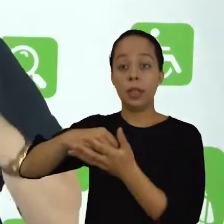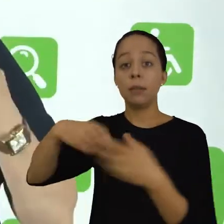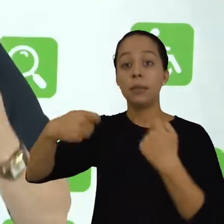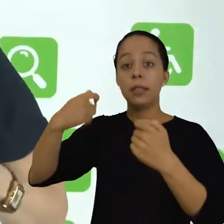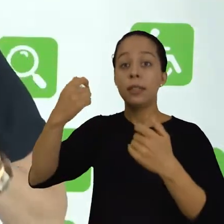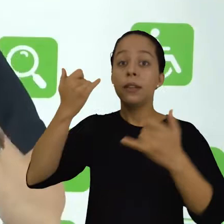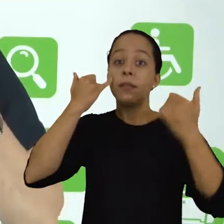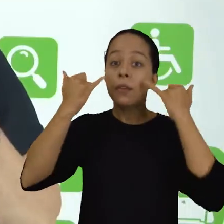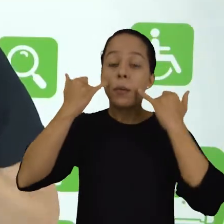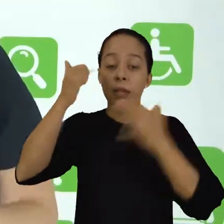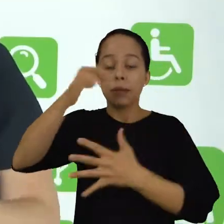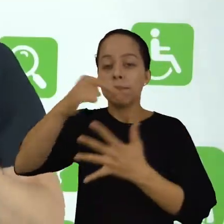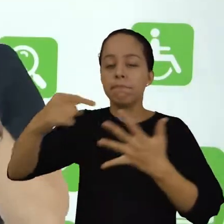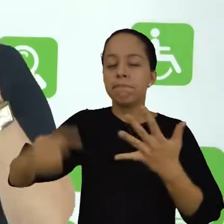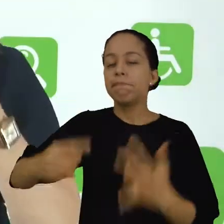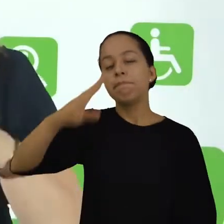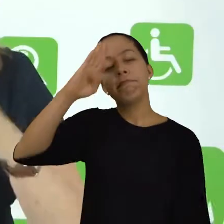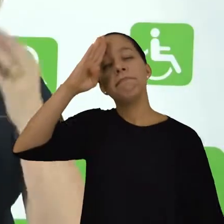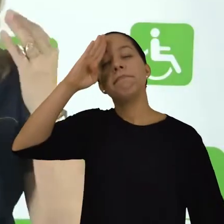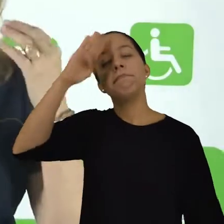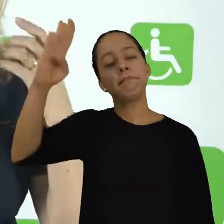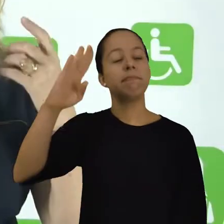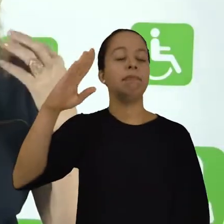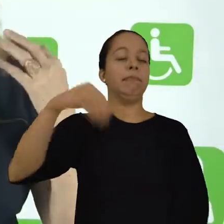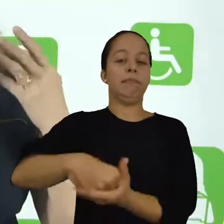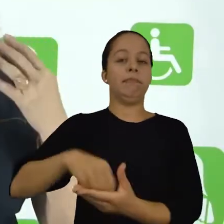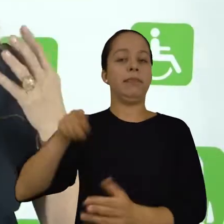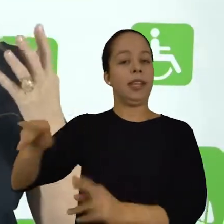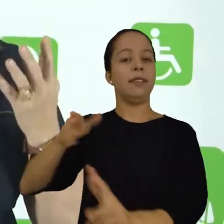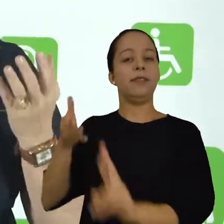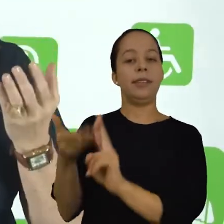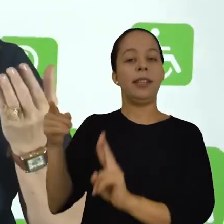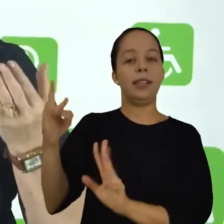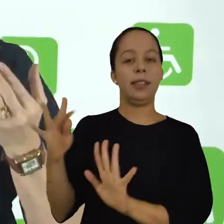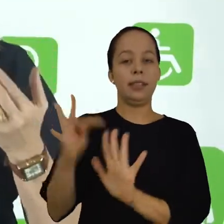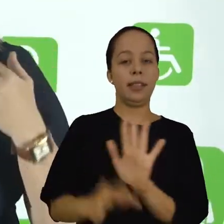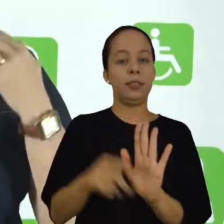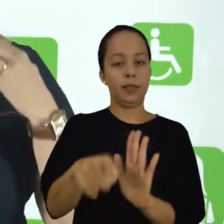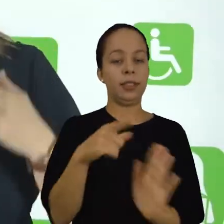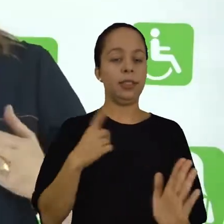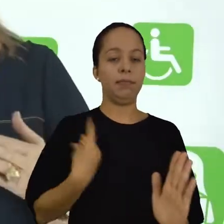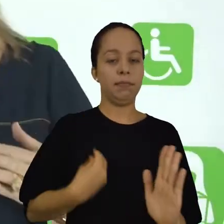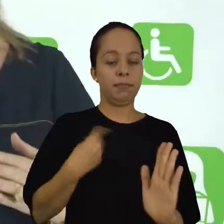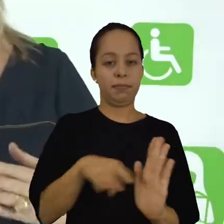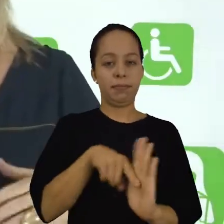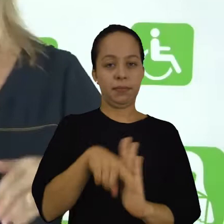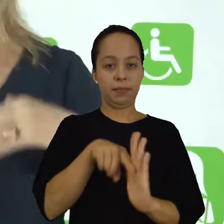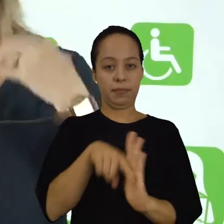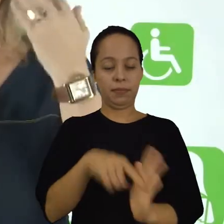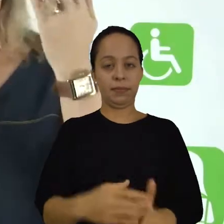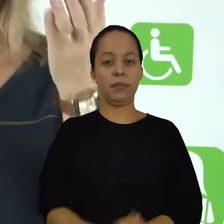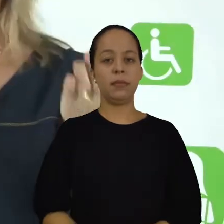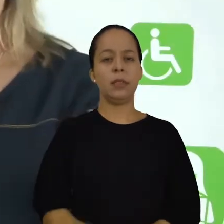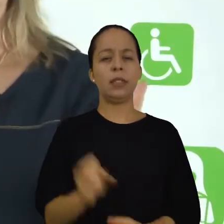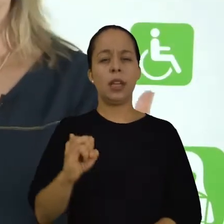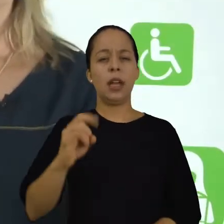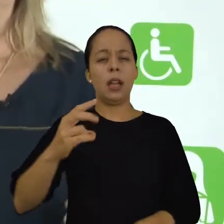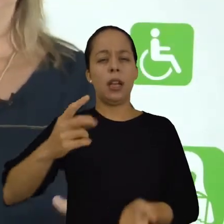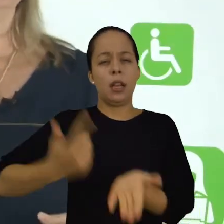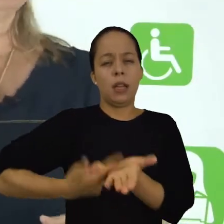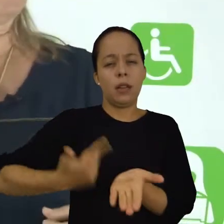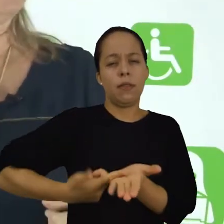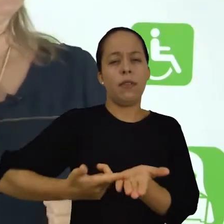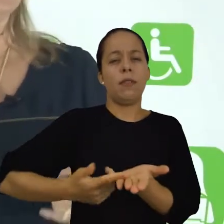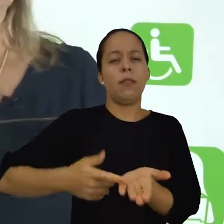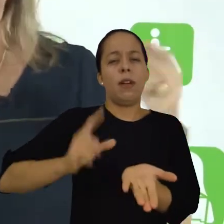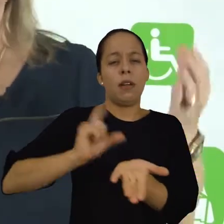informações essenciais da obra que você está pesquisando. Seja o que você está lendo,